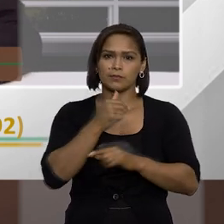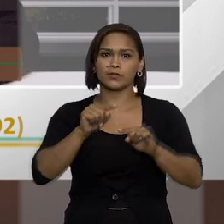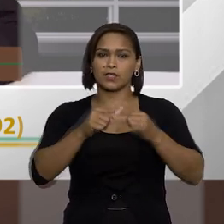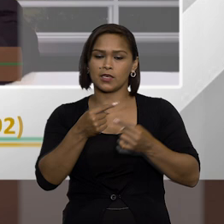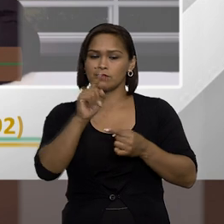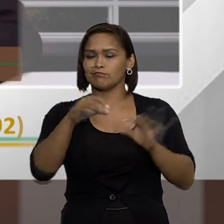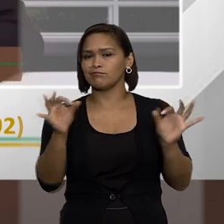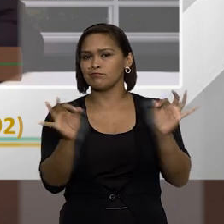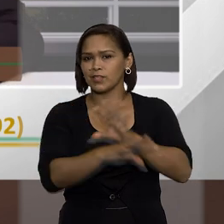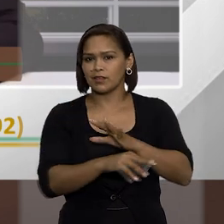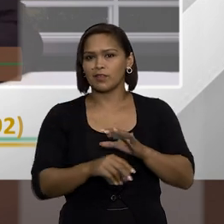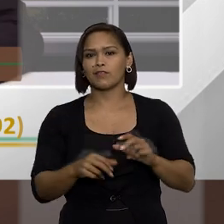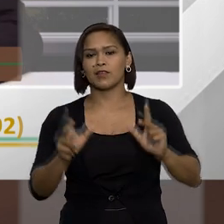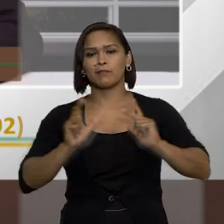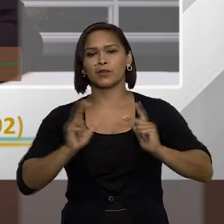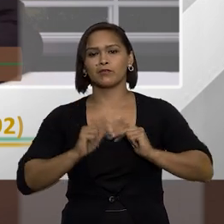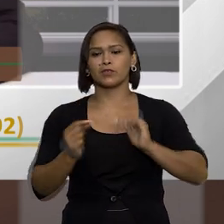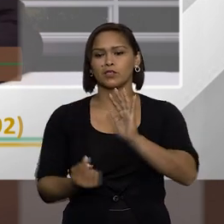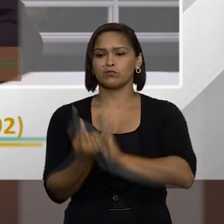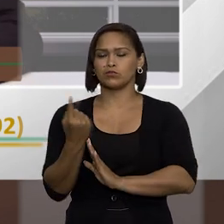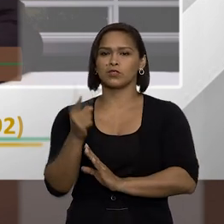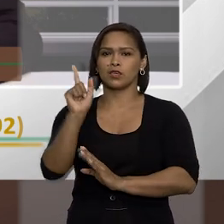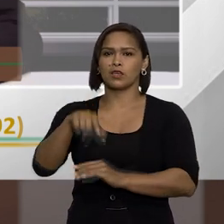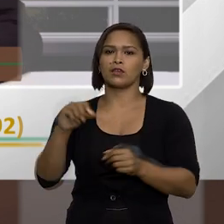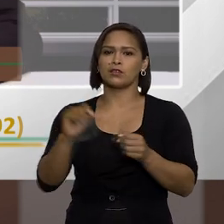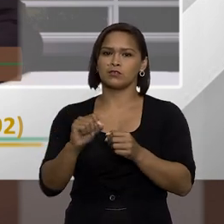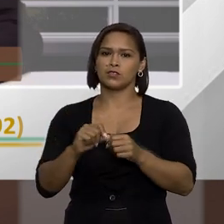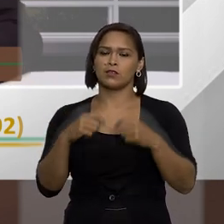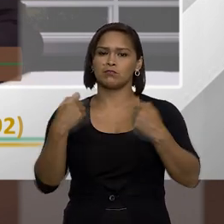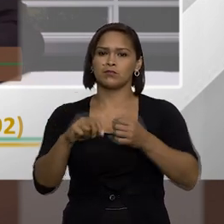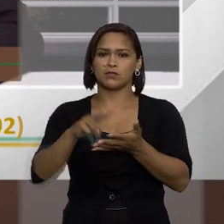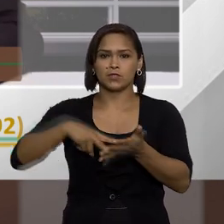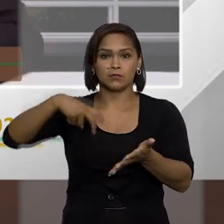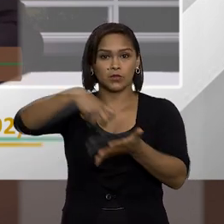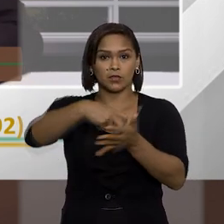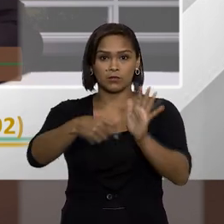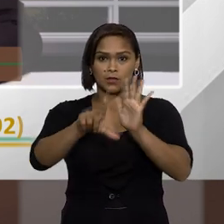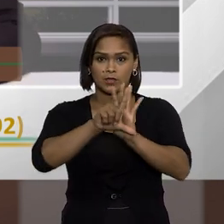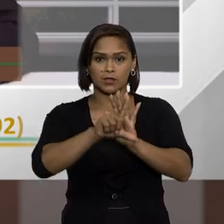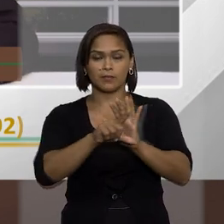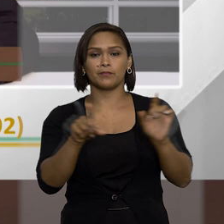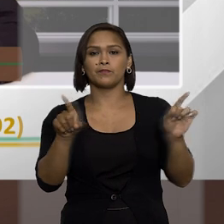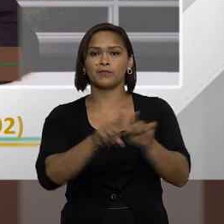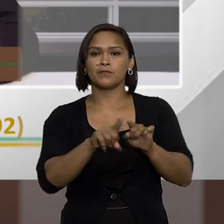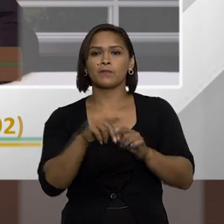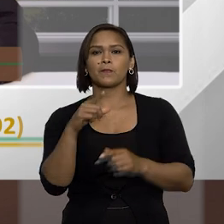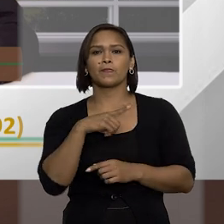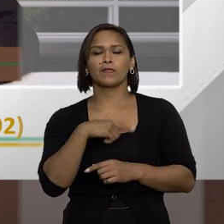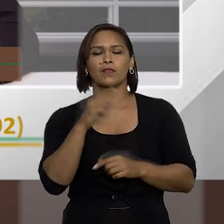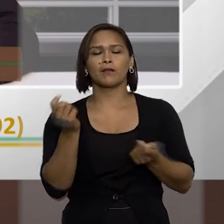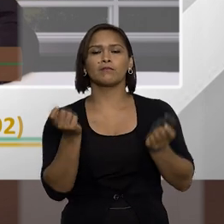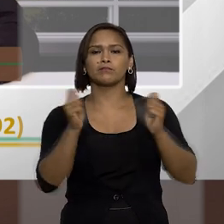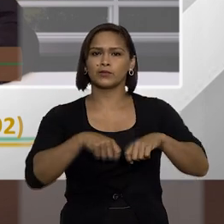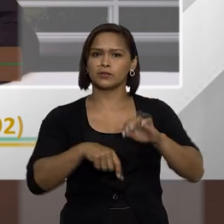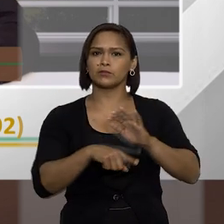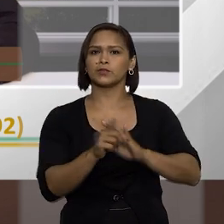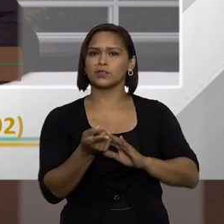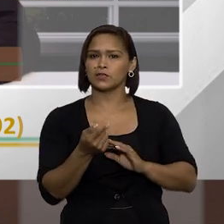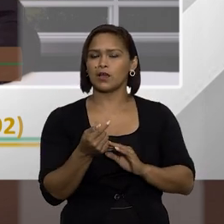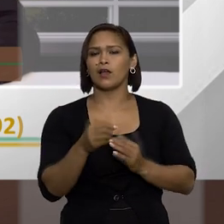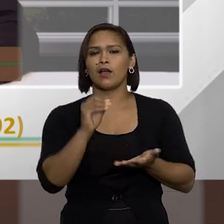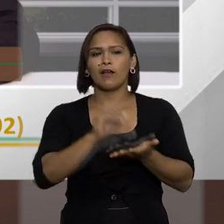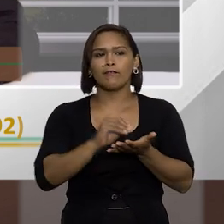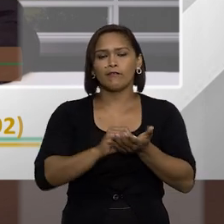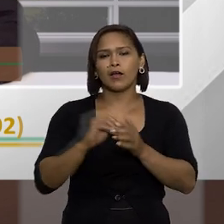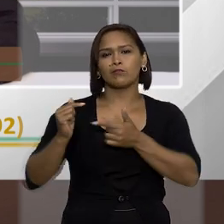tempo. E, nisso, acabaria privilegiando quem realmente deveria ser punido pela lei. Além disso, tem também a possibilidade